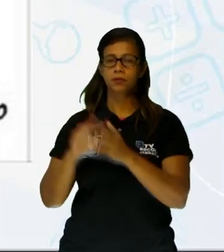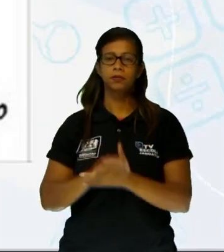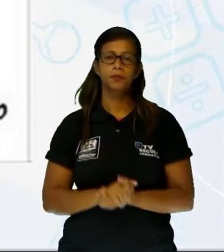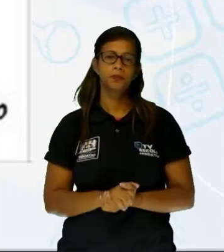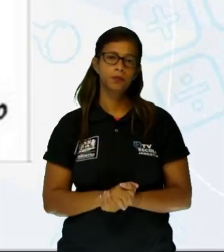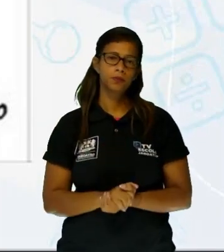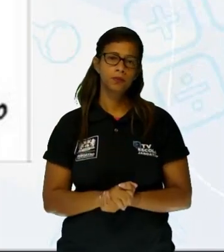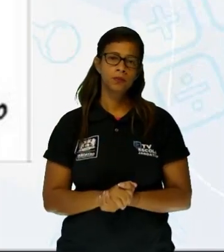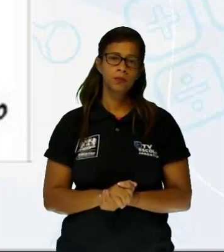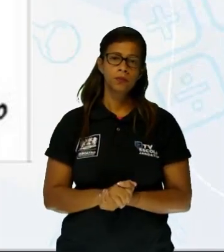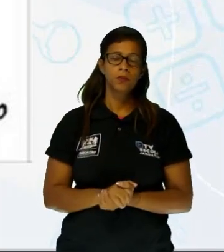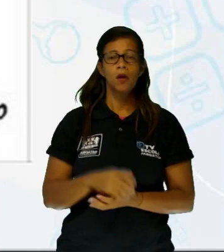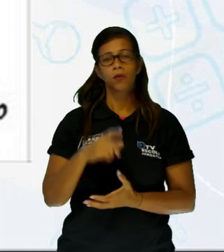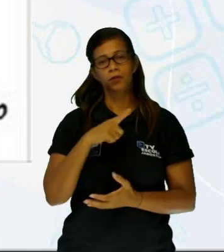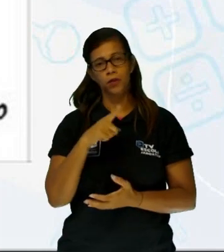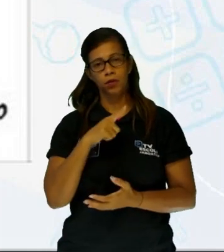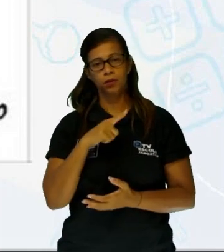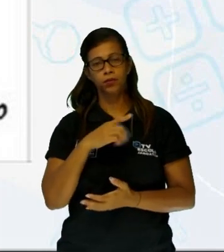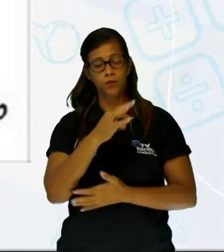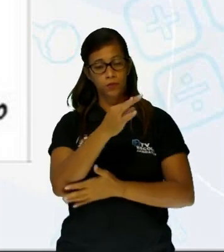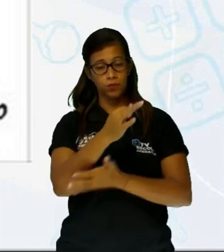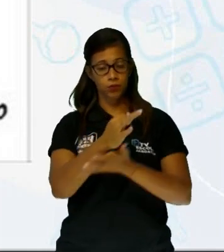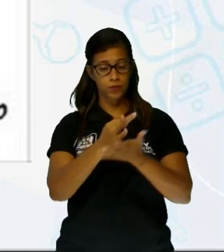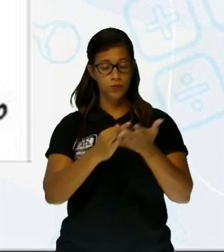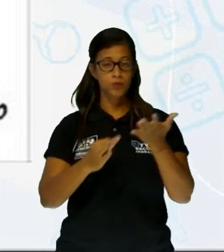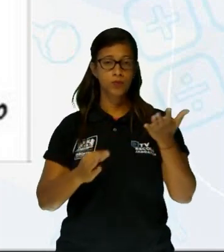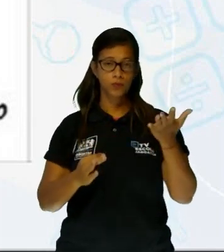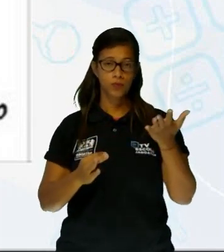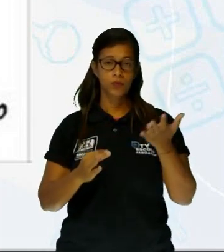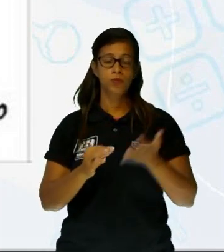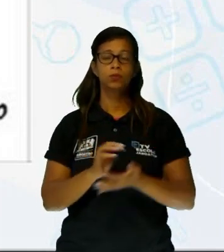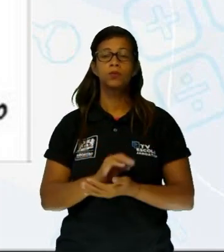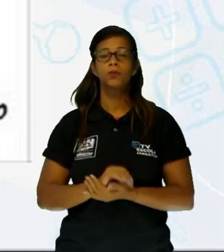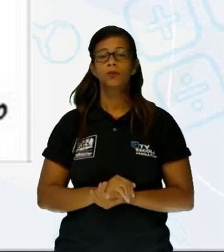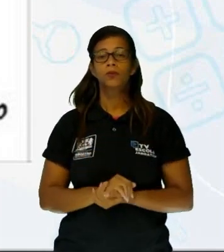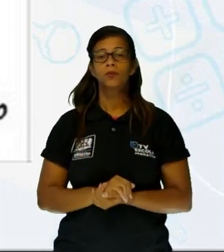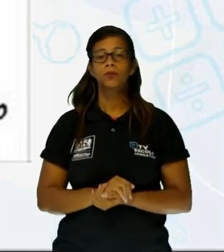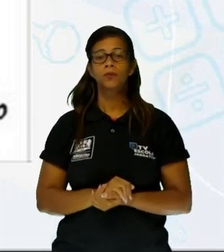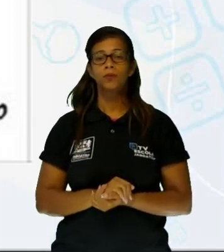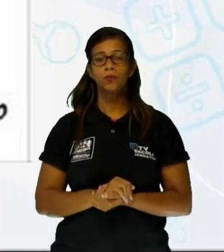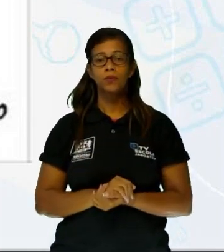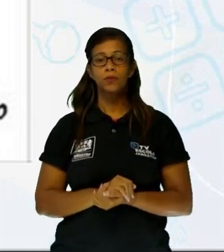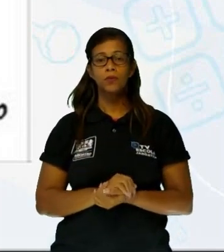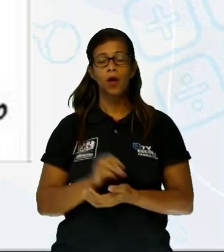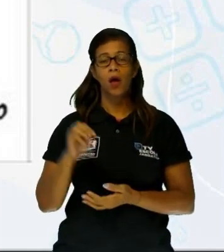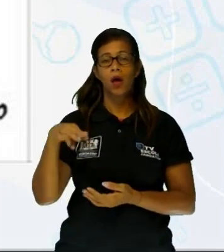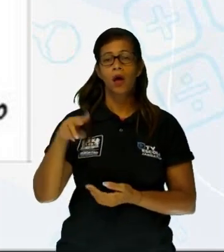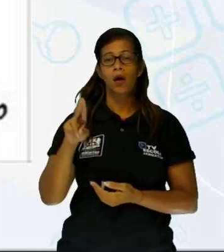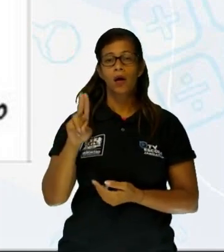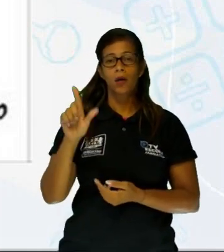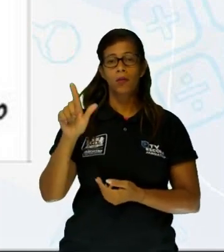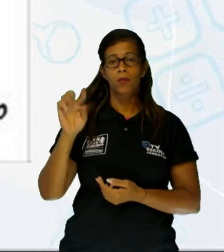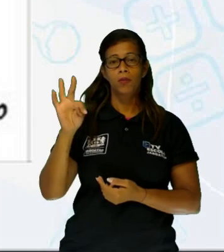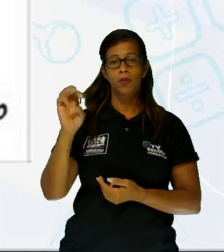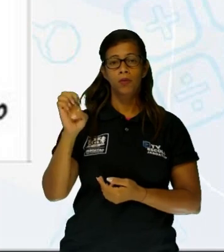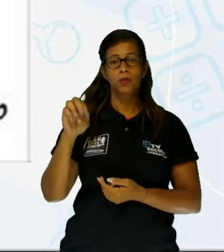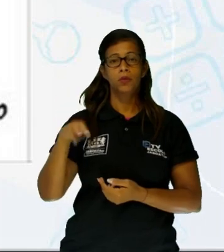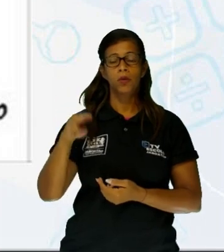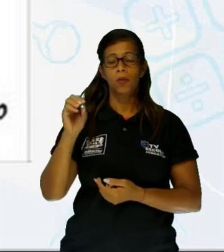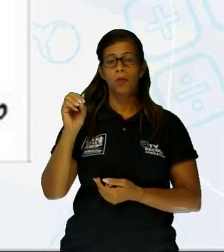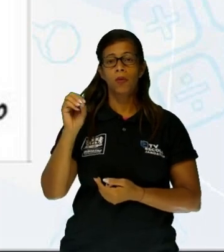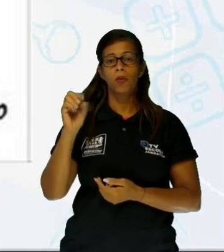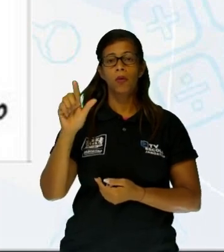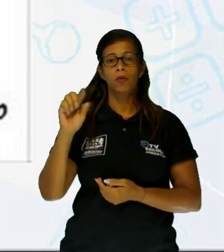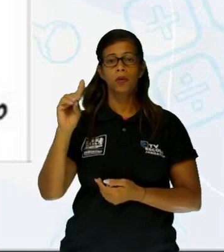encontramos aí um texto multimodal. O é um texto multimodal? É quando eu encontro tanto a parte escrita, no